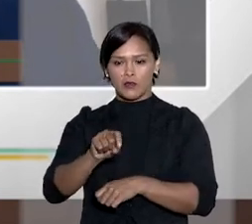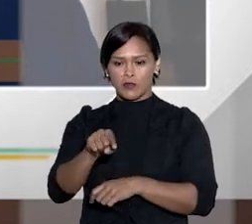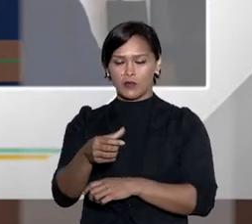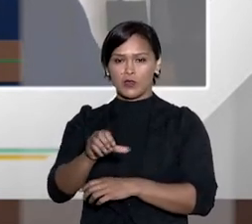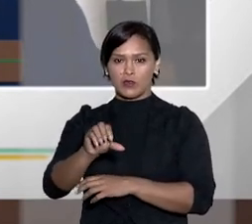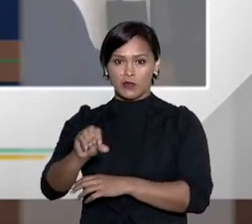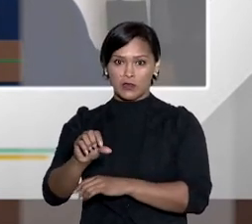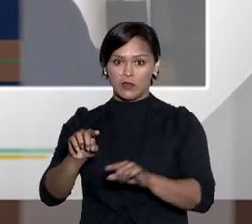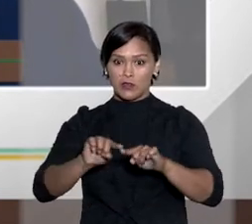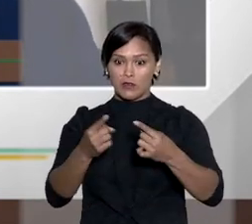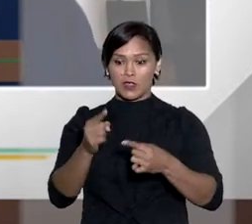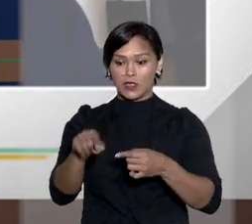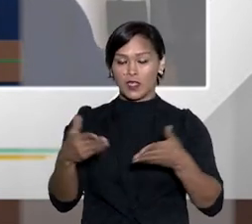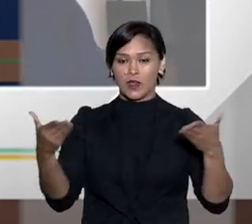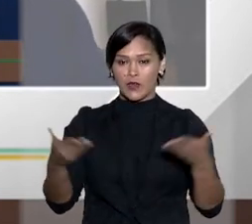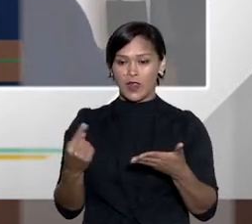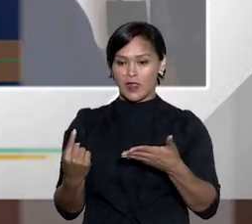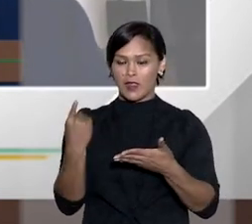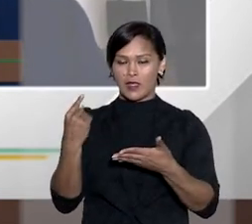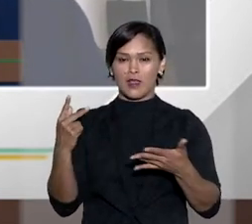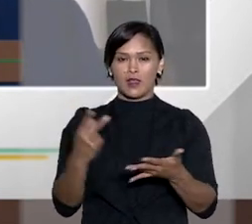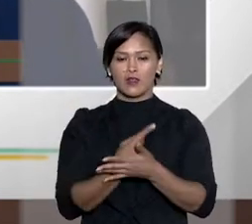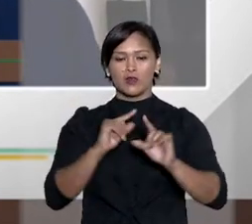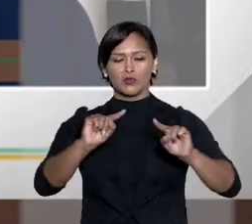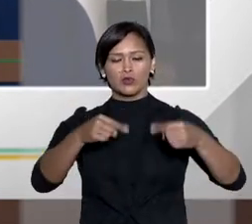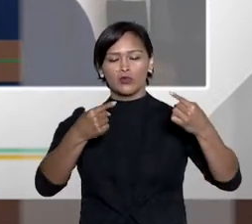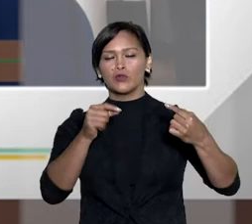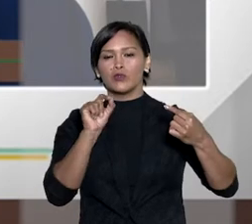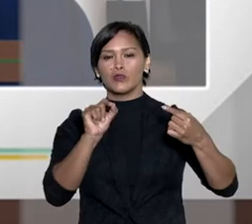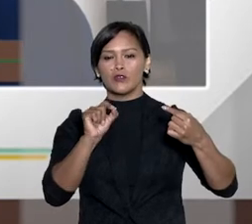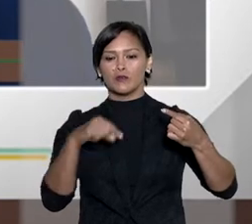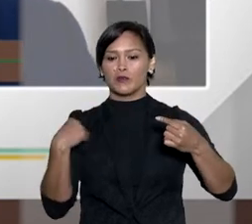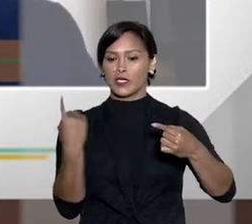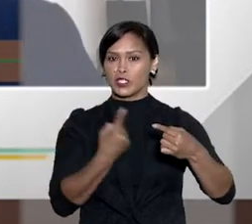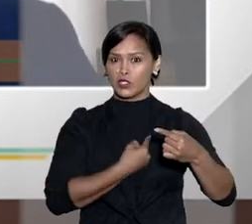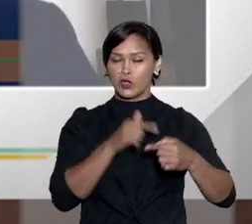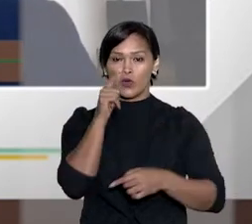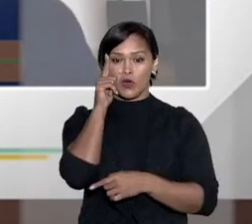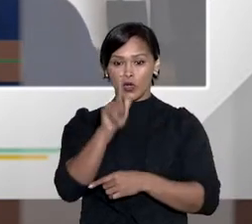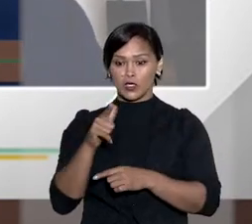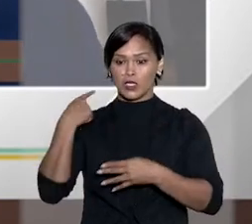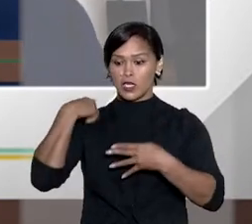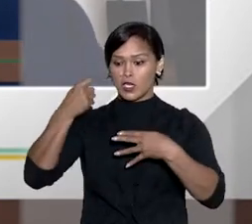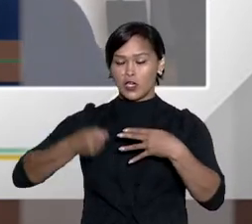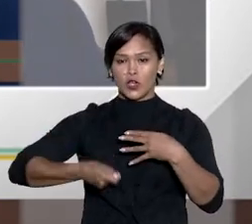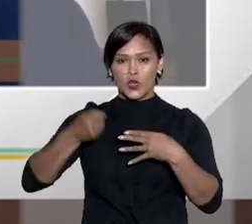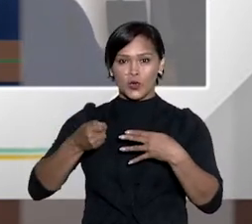Então, naquele momento, o desafio era conseguir que os juízes